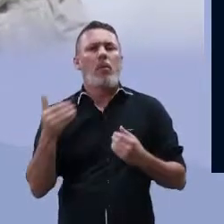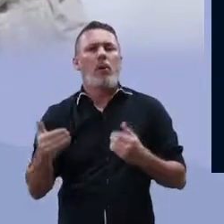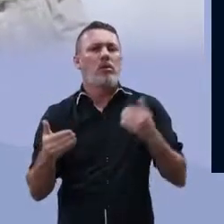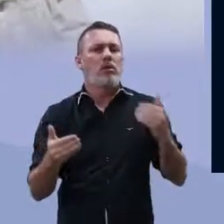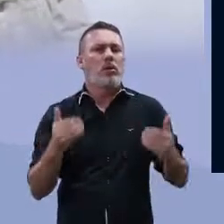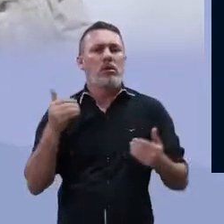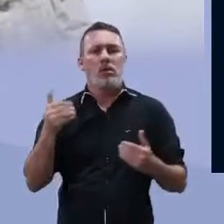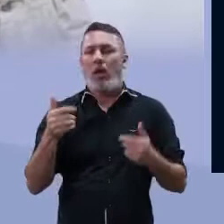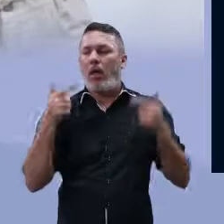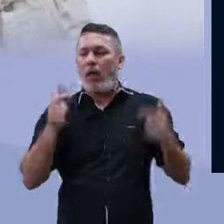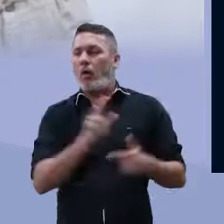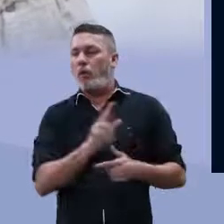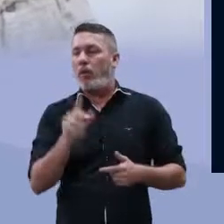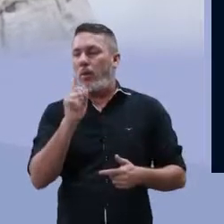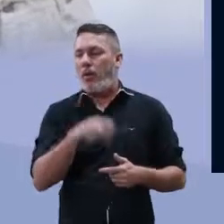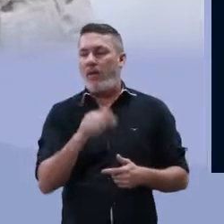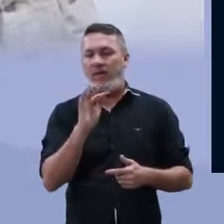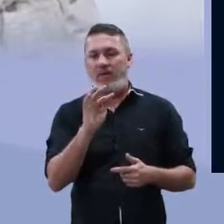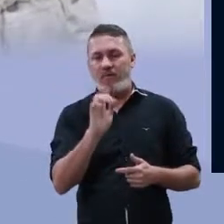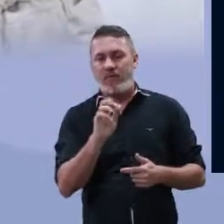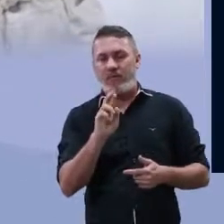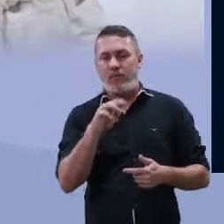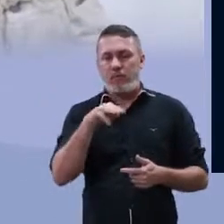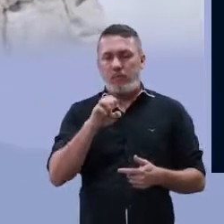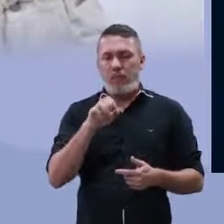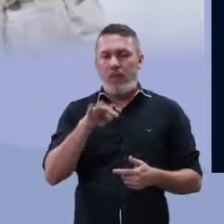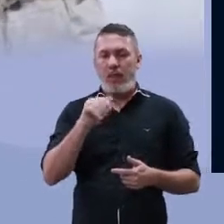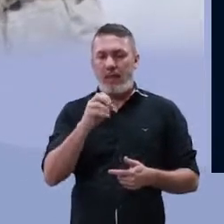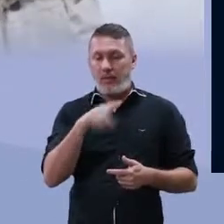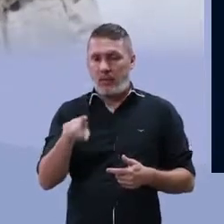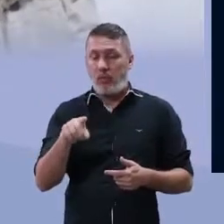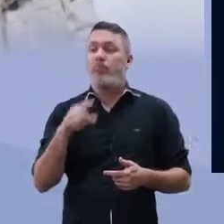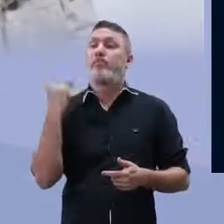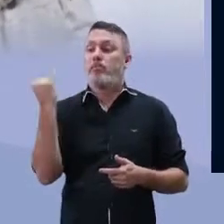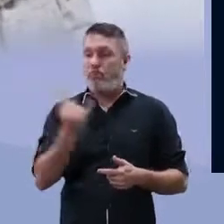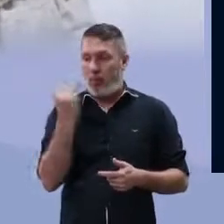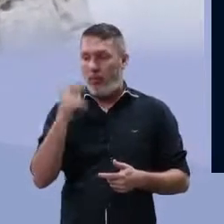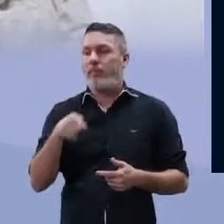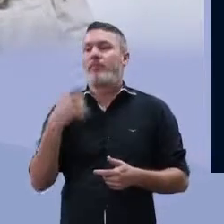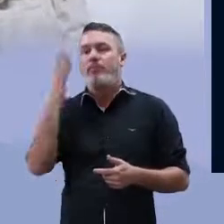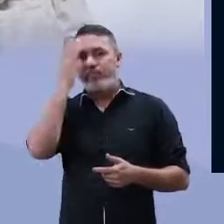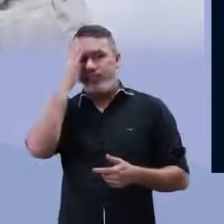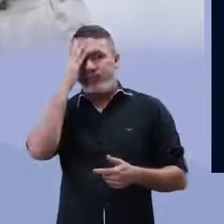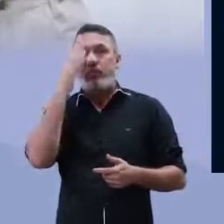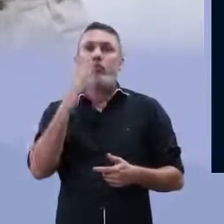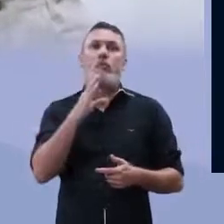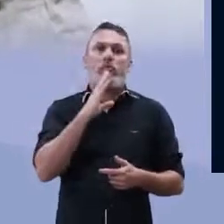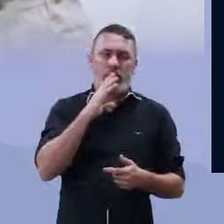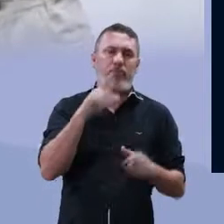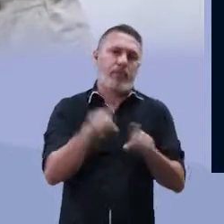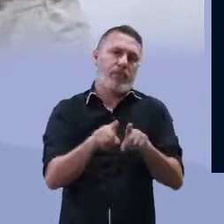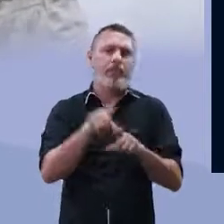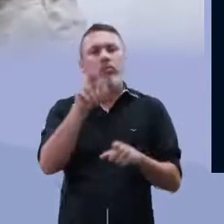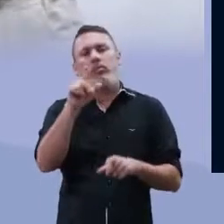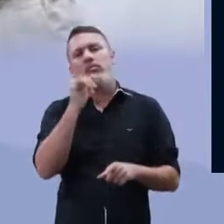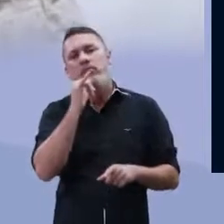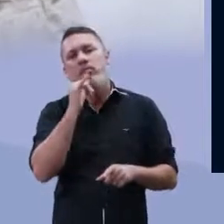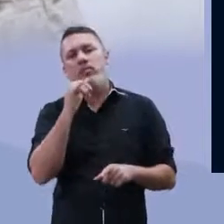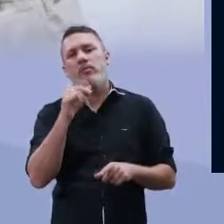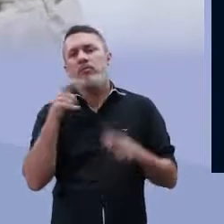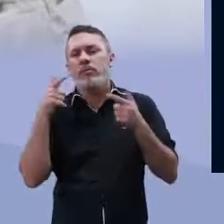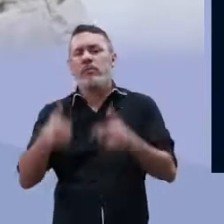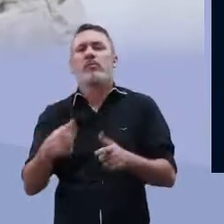O nome desse processo é chamado fermentação, e que é extremamente importante e